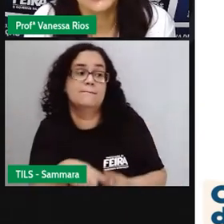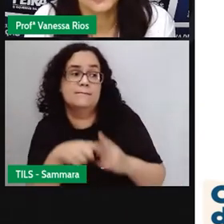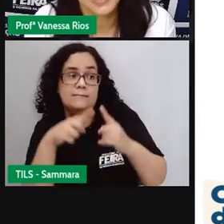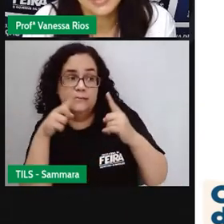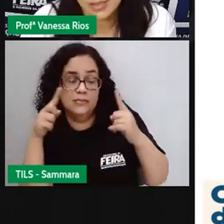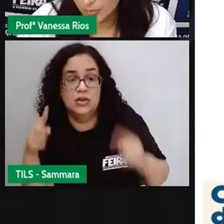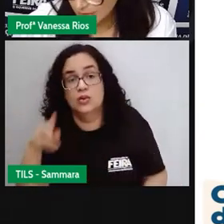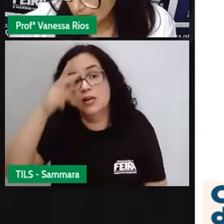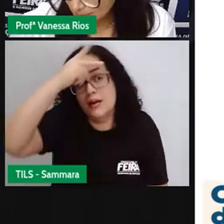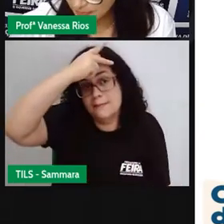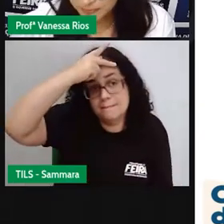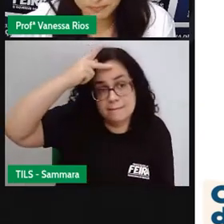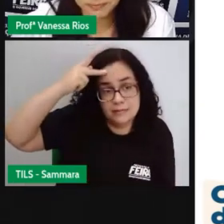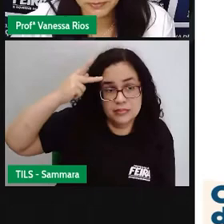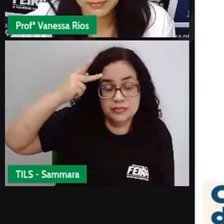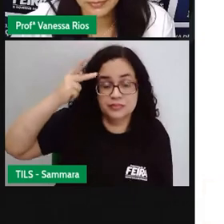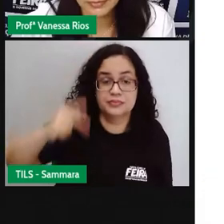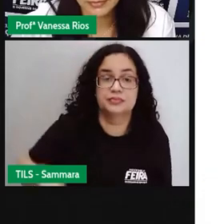enquanto pessoas.